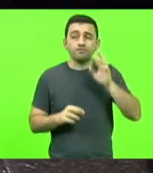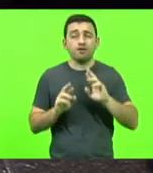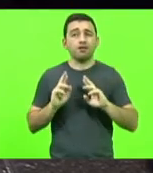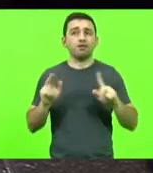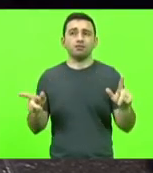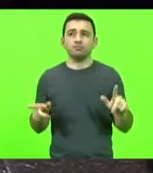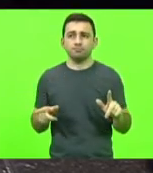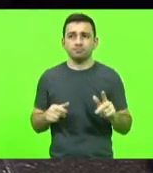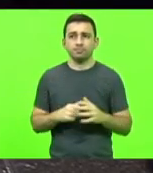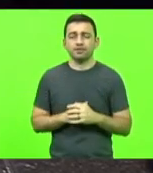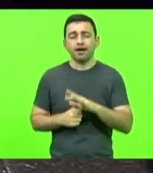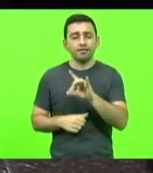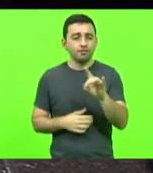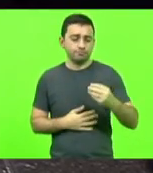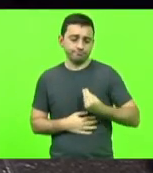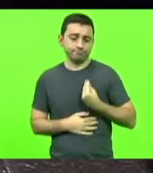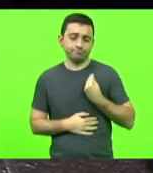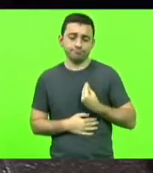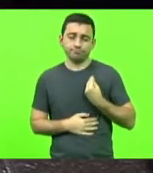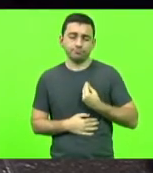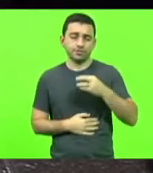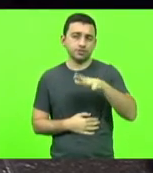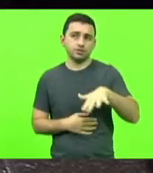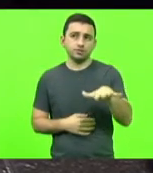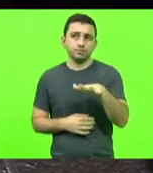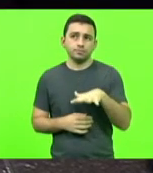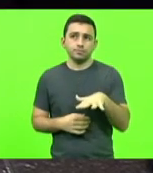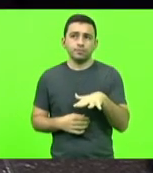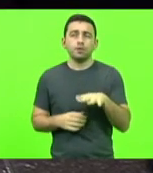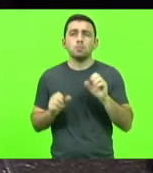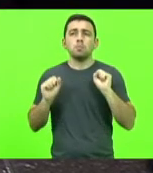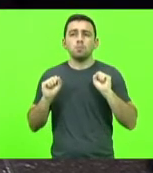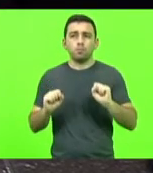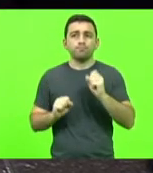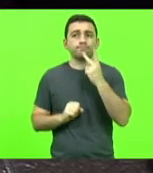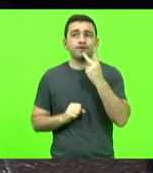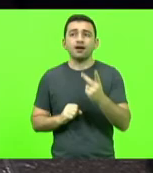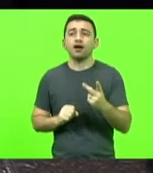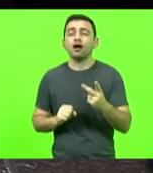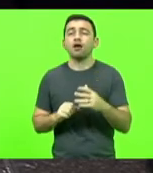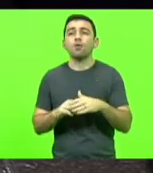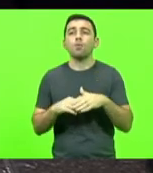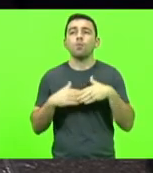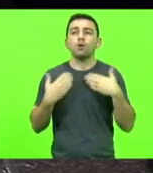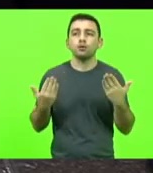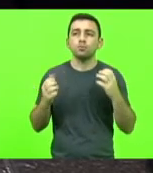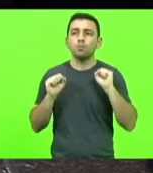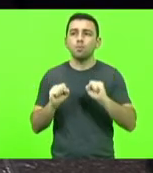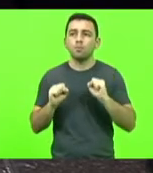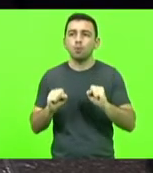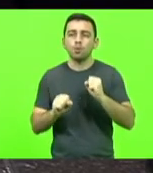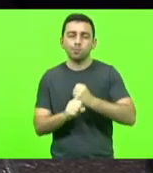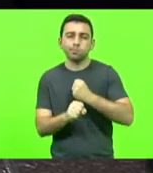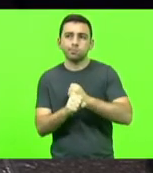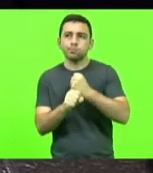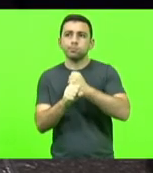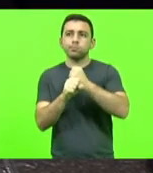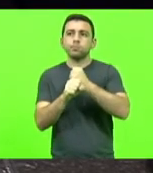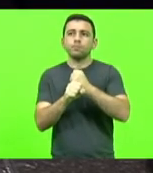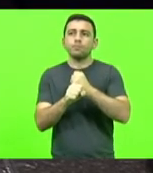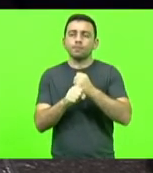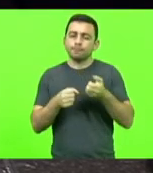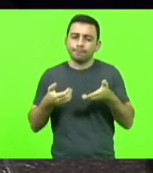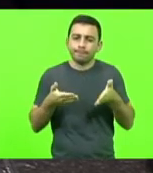sua vivência regional poder dizer a quanto se pode construir dos nossos rios e